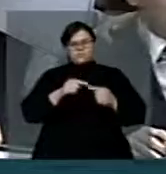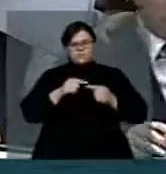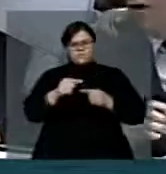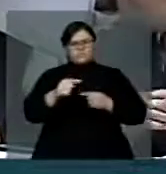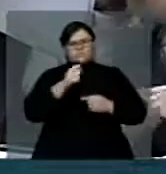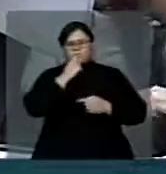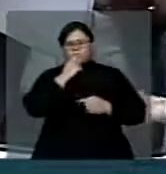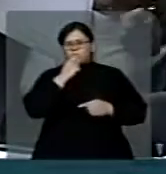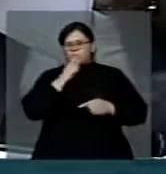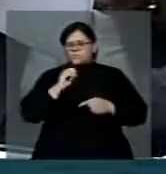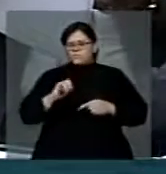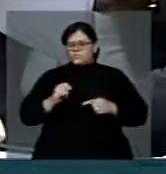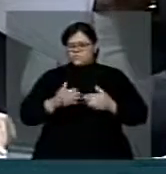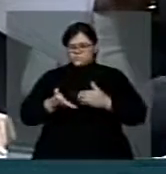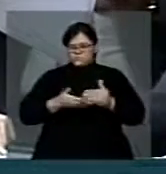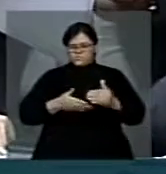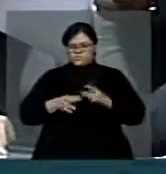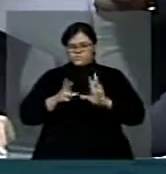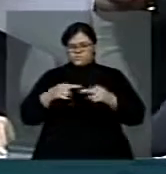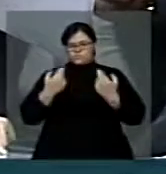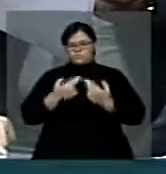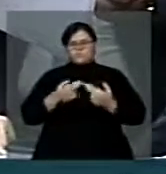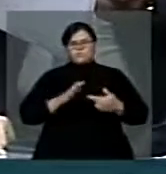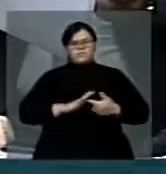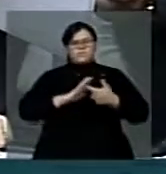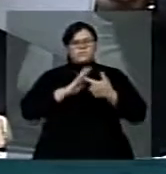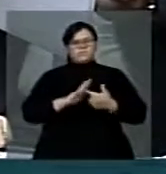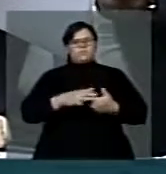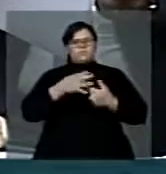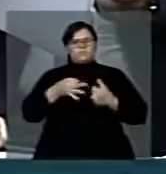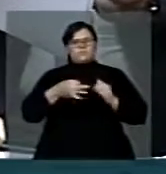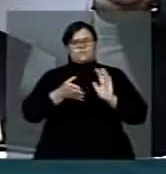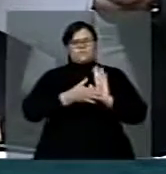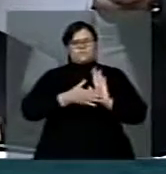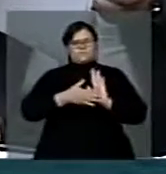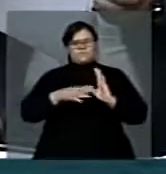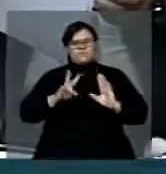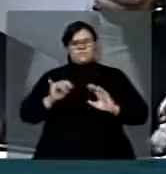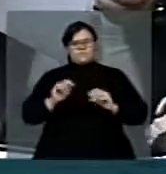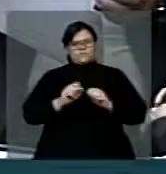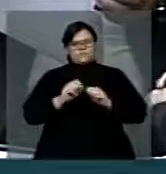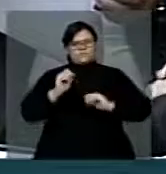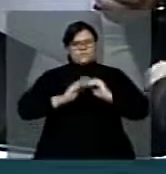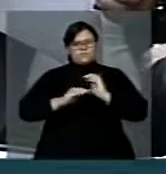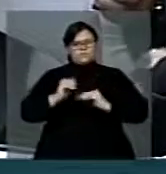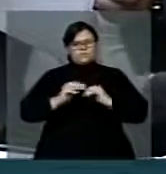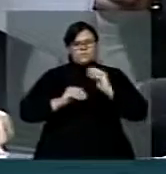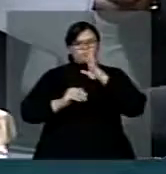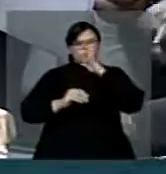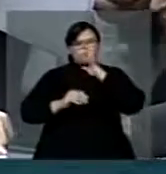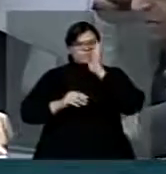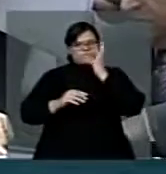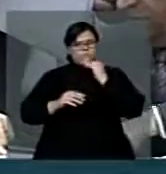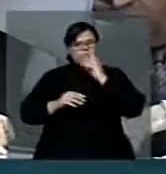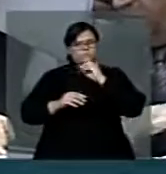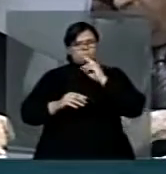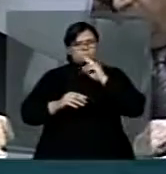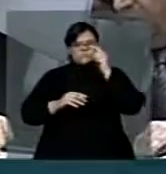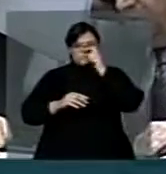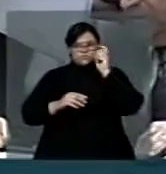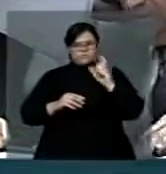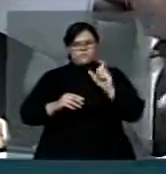ainda que iniciada a sessão em que for apresentada proposição que veste sobre matéria de relevante e inadiável interesse nacional,